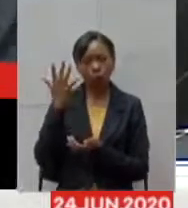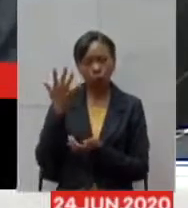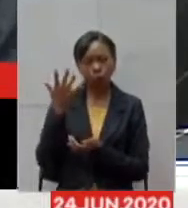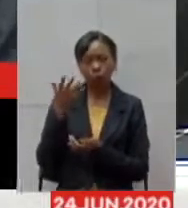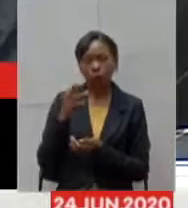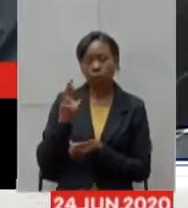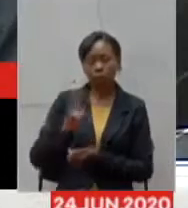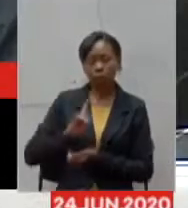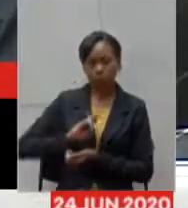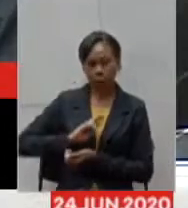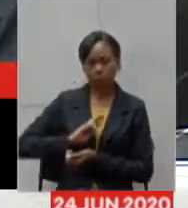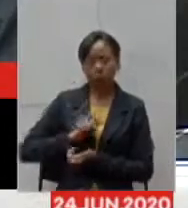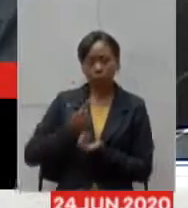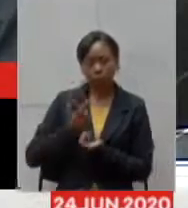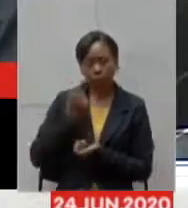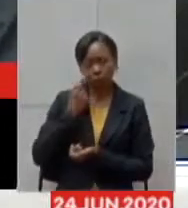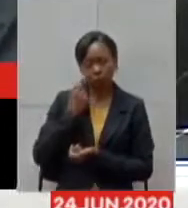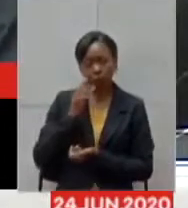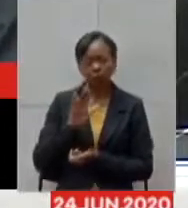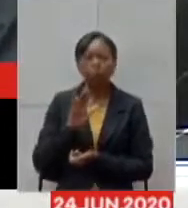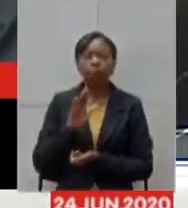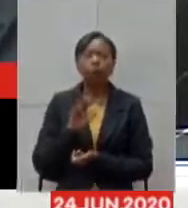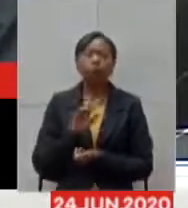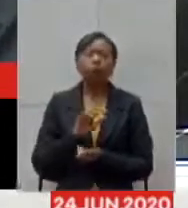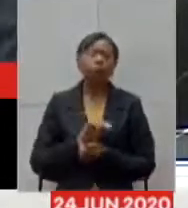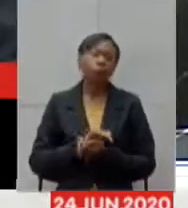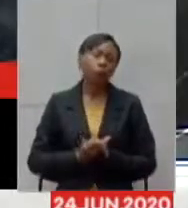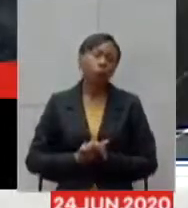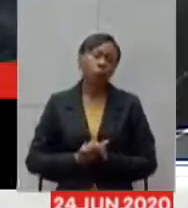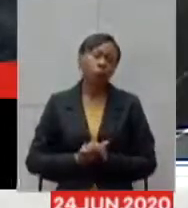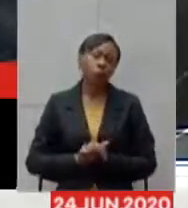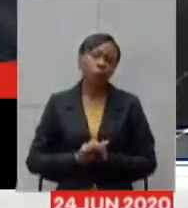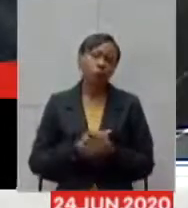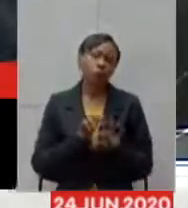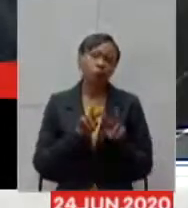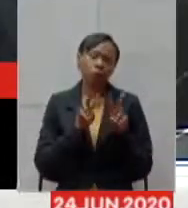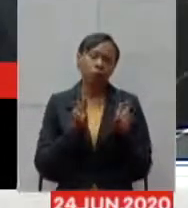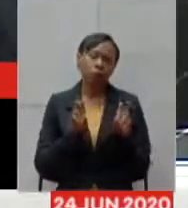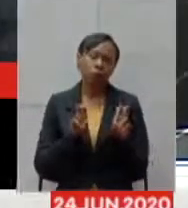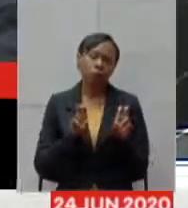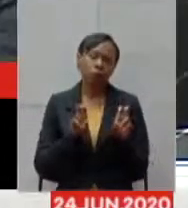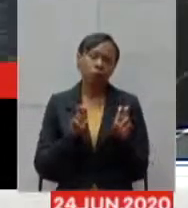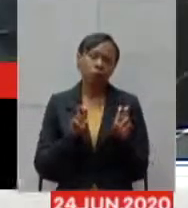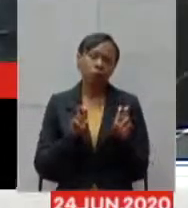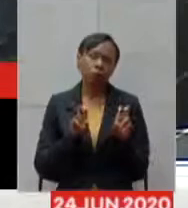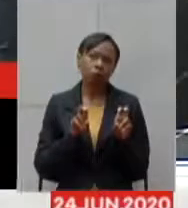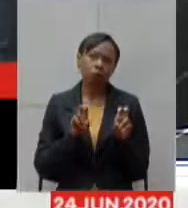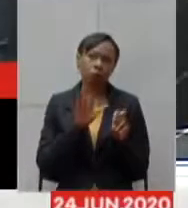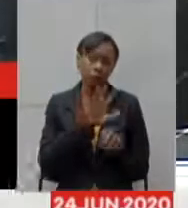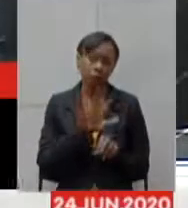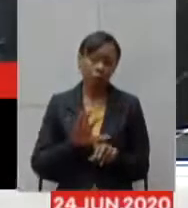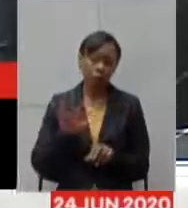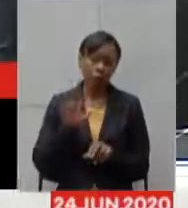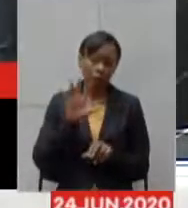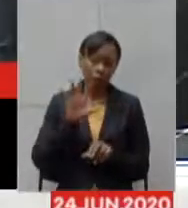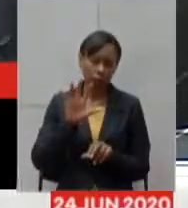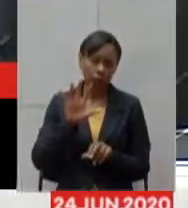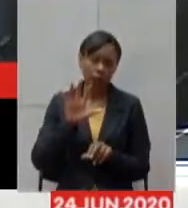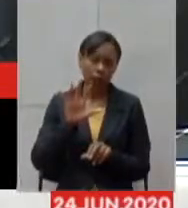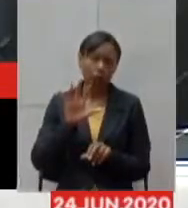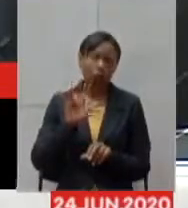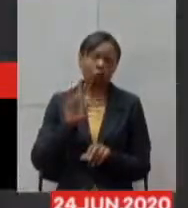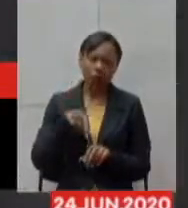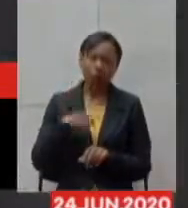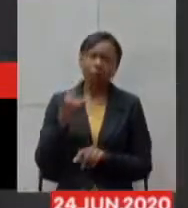necessárias em relação ao noroeste deputado eu acho que é muito importante desde que eu